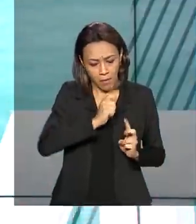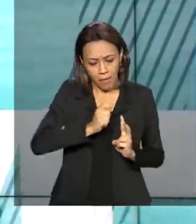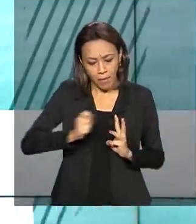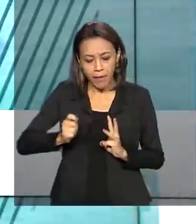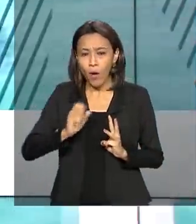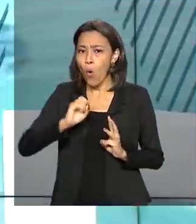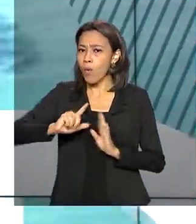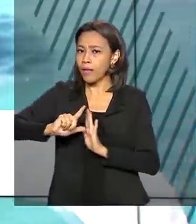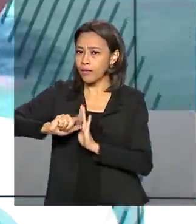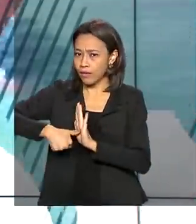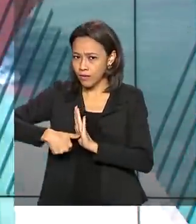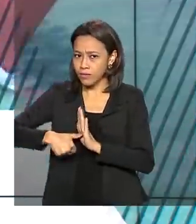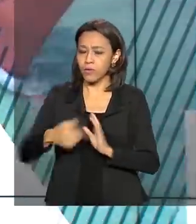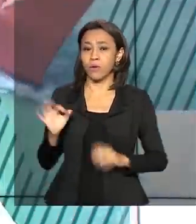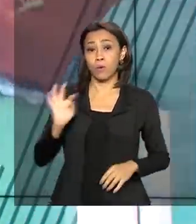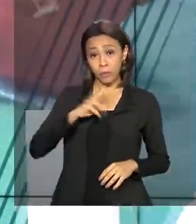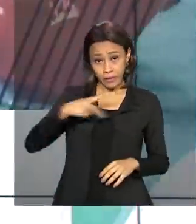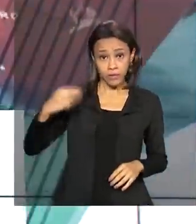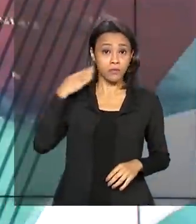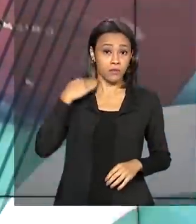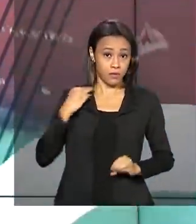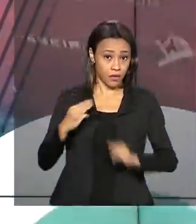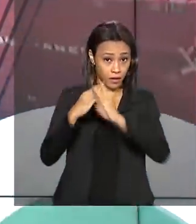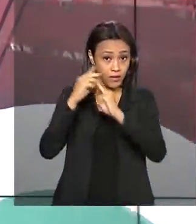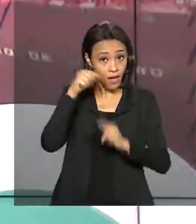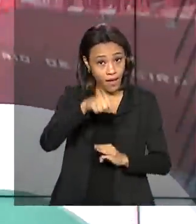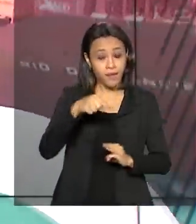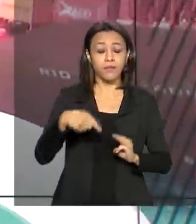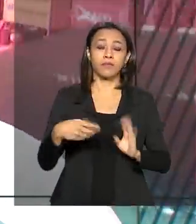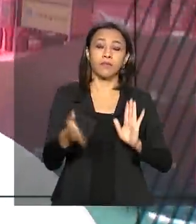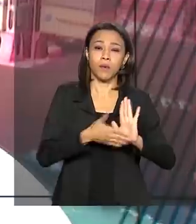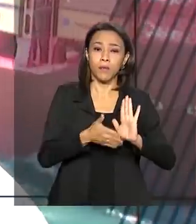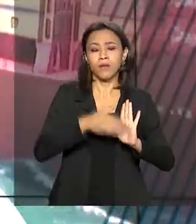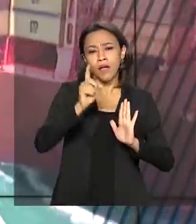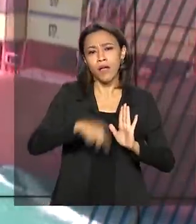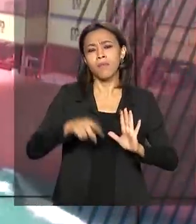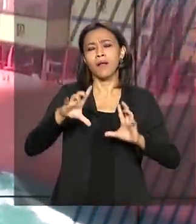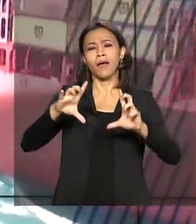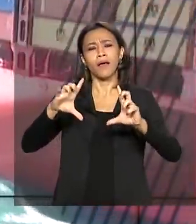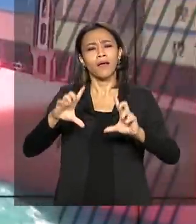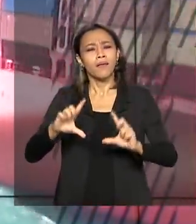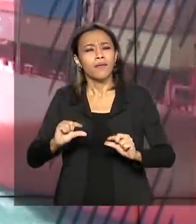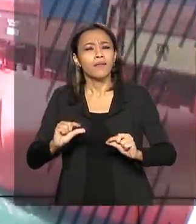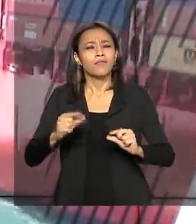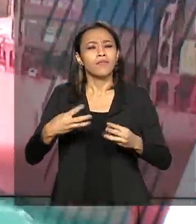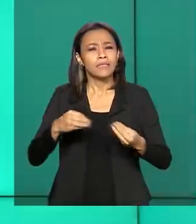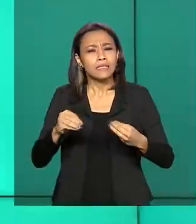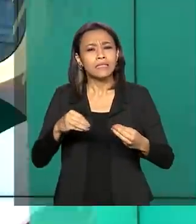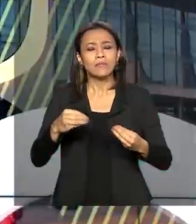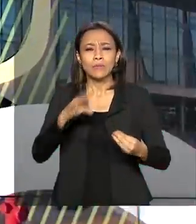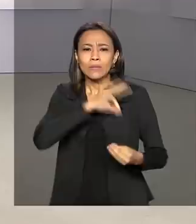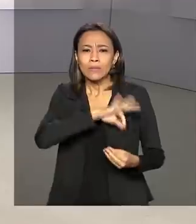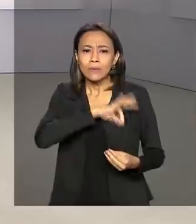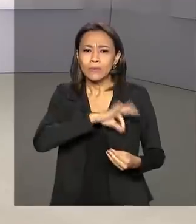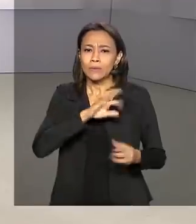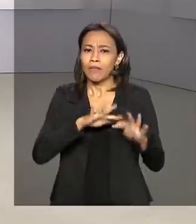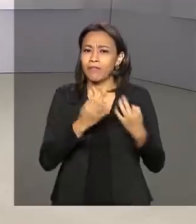Segundo o presidente da Caixa, a medida facilita o planejamento do orçamento familiar durante este período de pandemia.